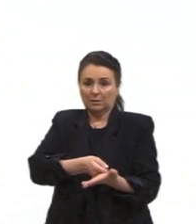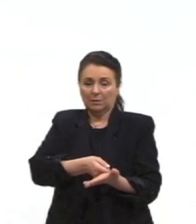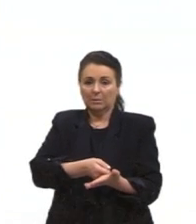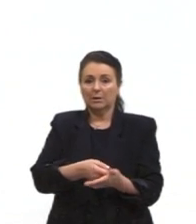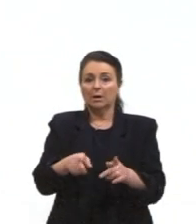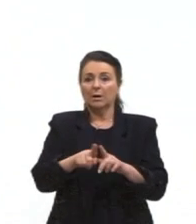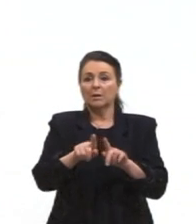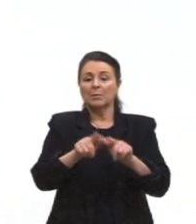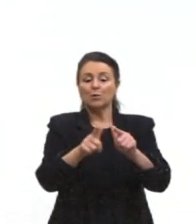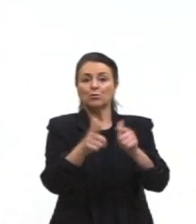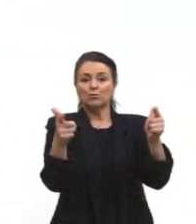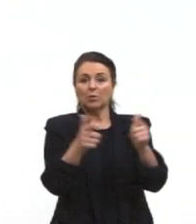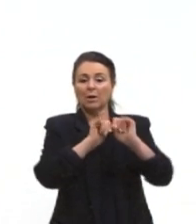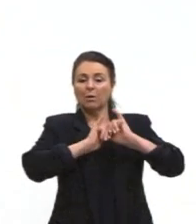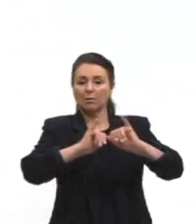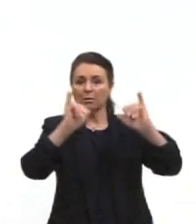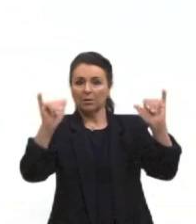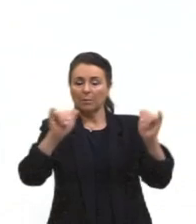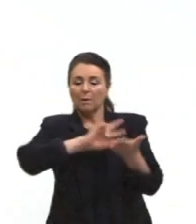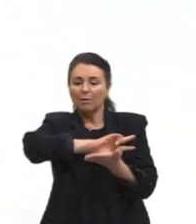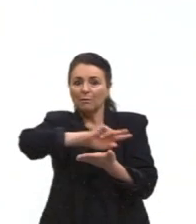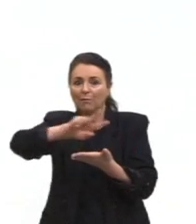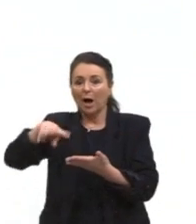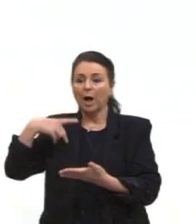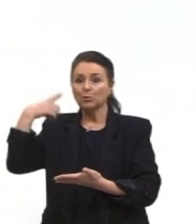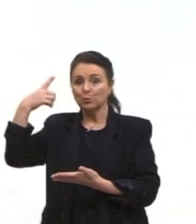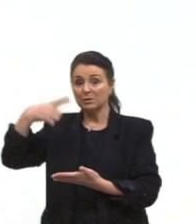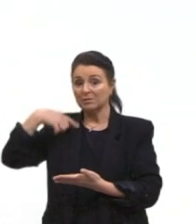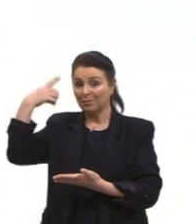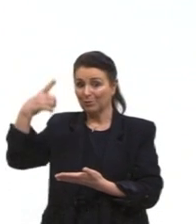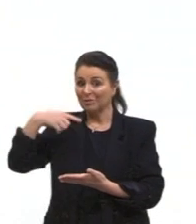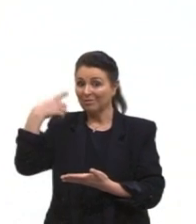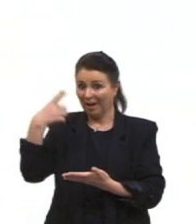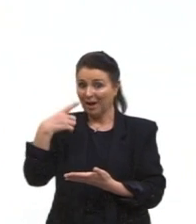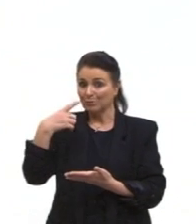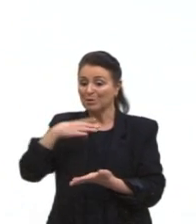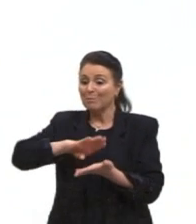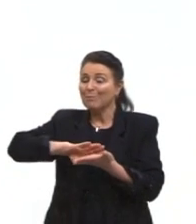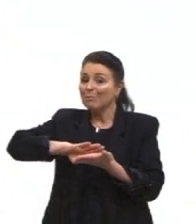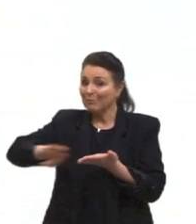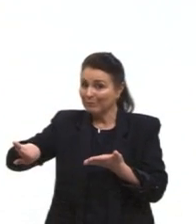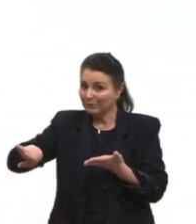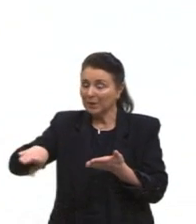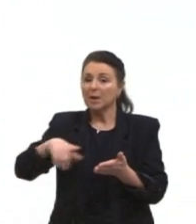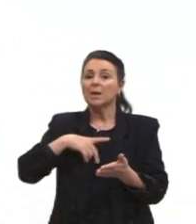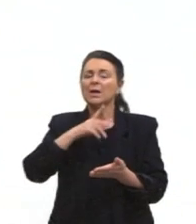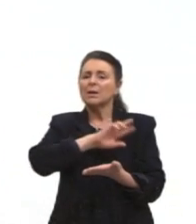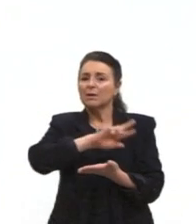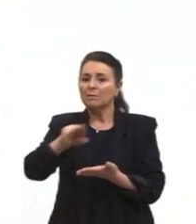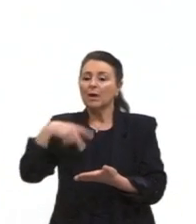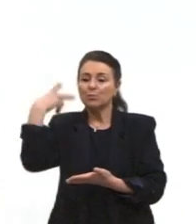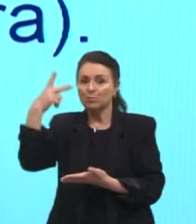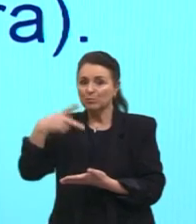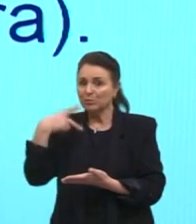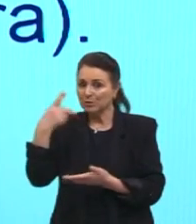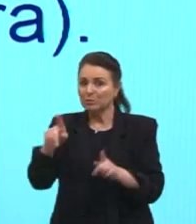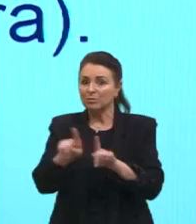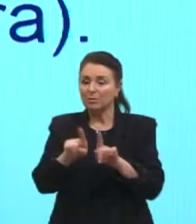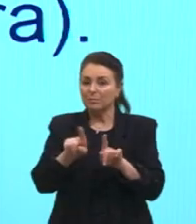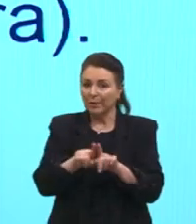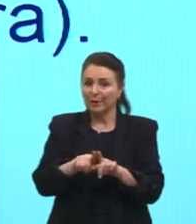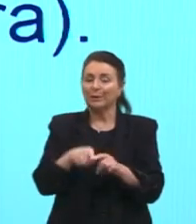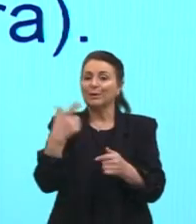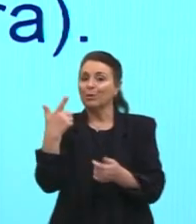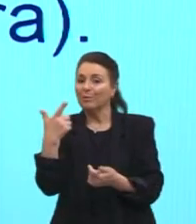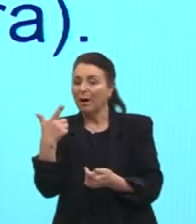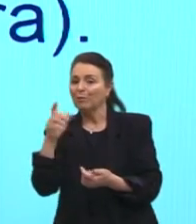de jornal, falando sobre vários parlamentares caçados, e vários outros políticos que não estavam, na época, em exercício, mas que